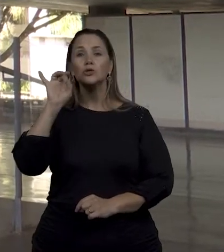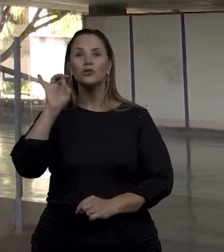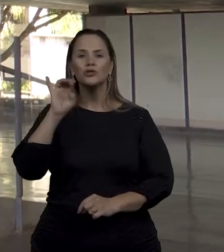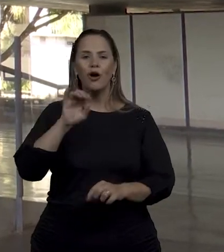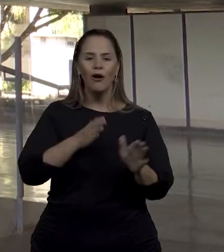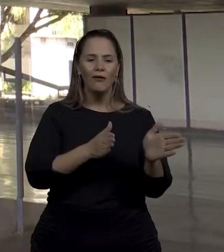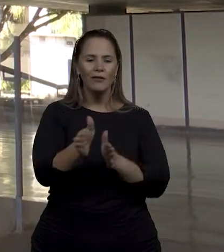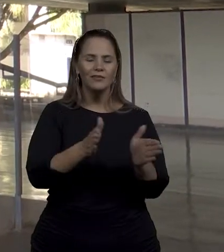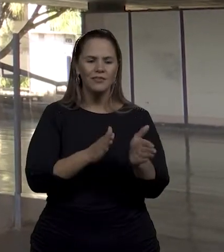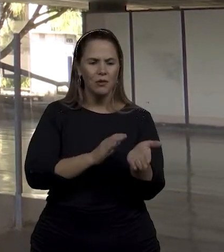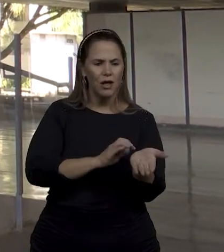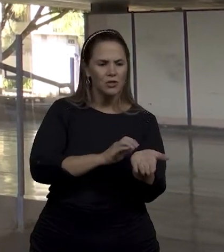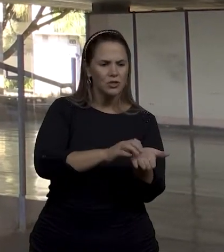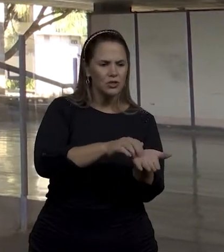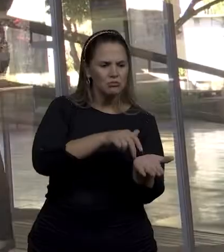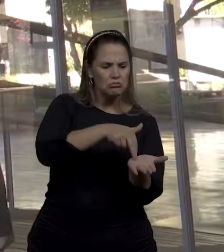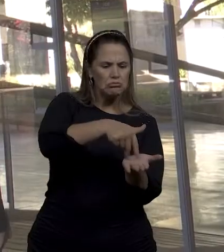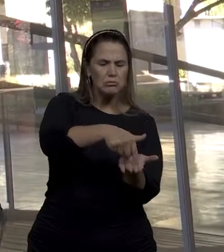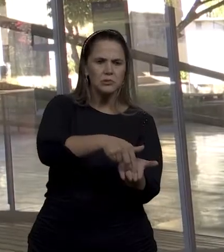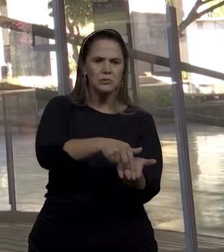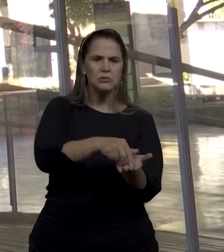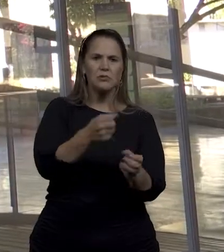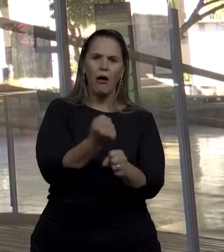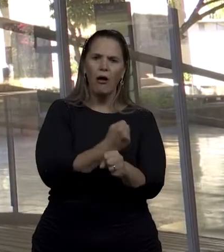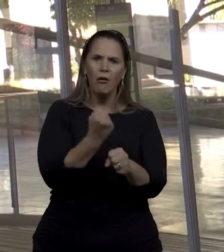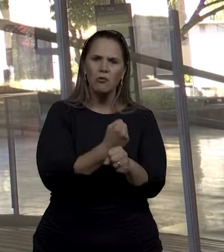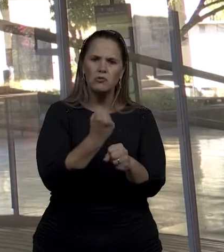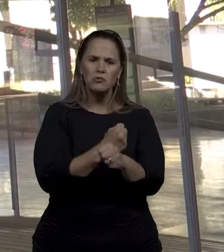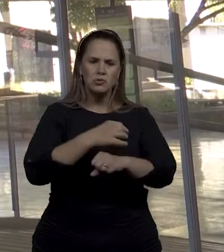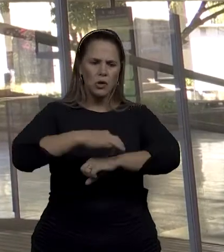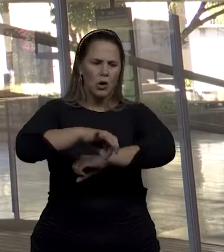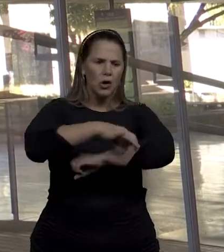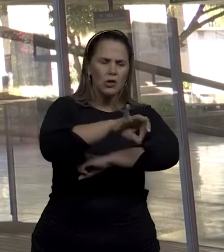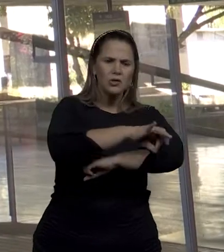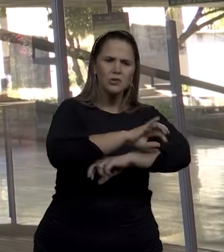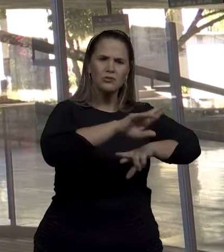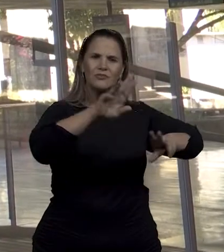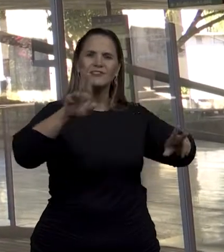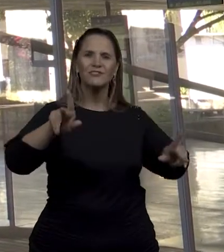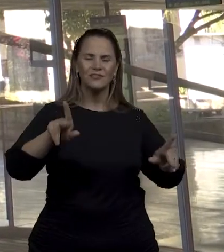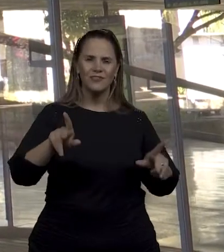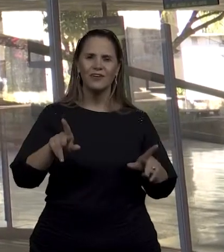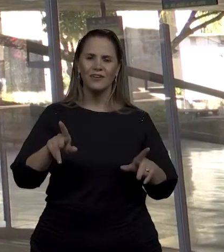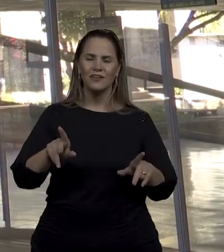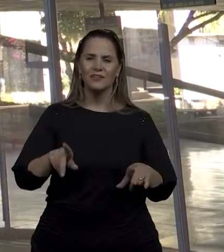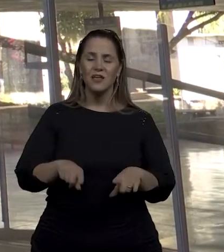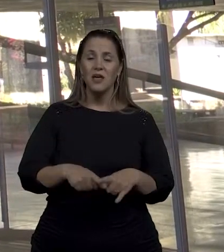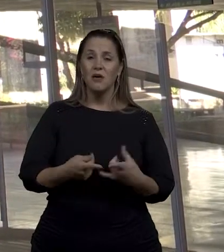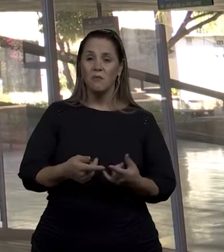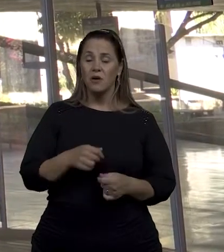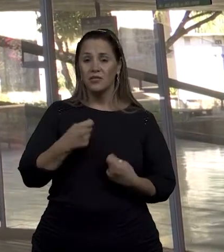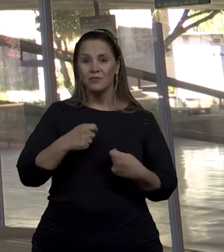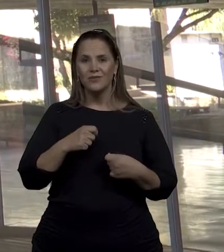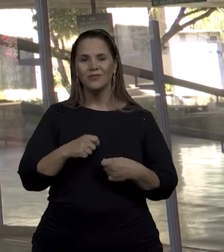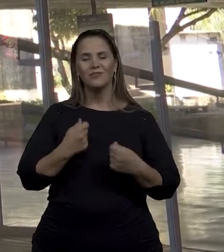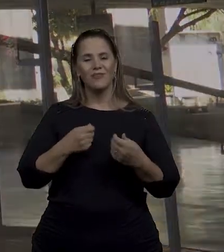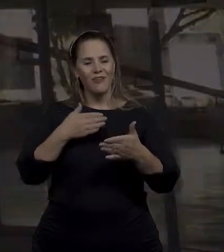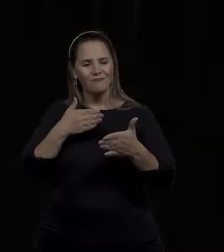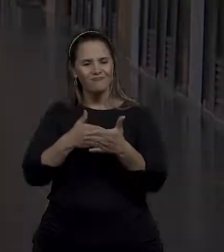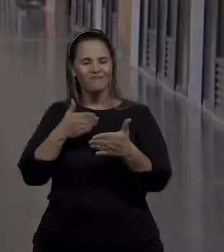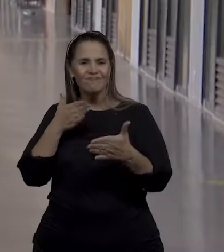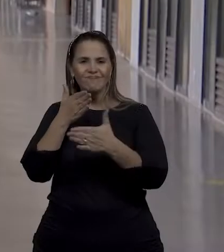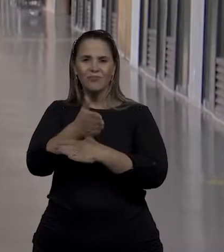elevador, mas vai muito além disso. A legislação coloca vários tipos de acessibilidade para responder várias barreiras.